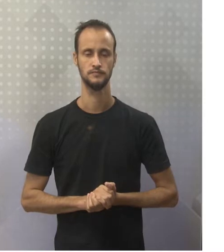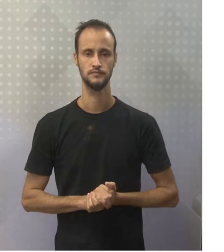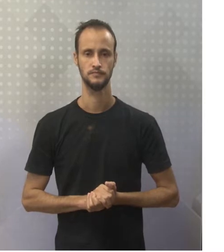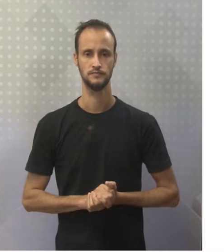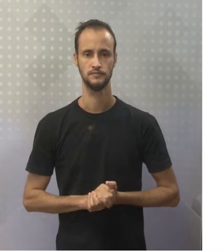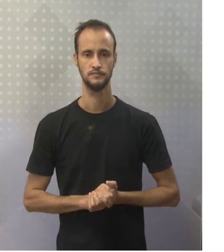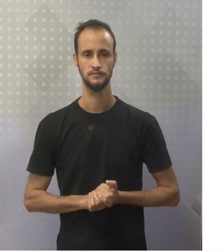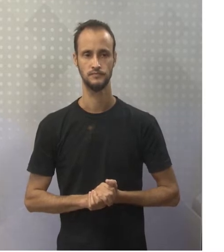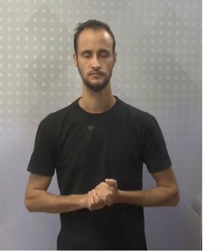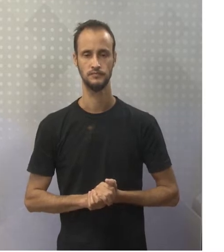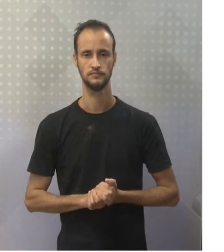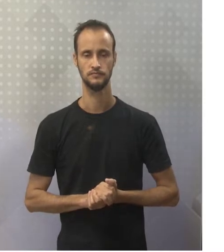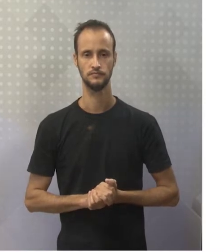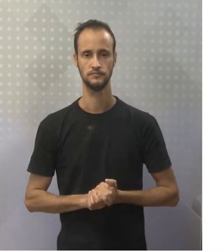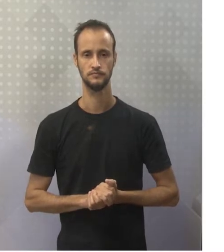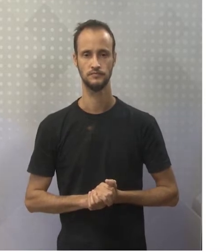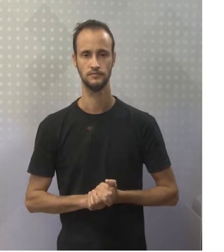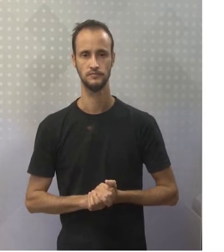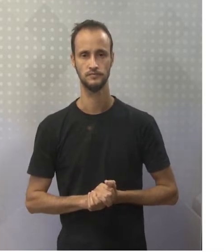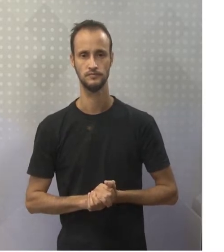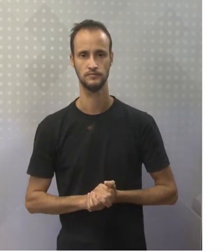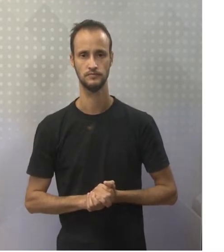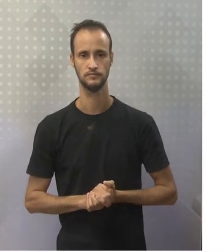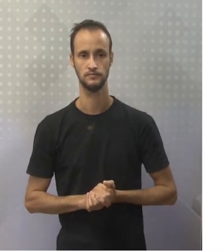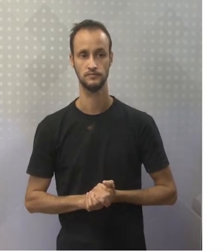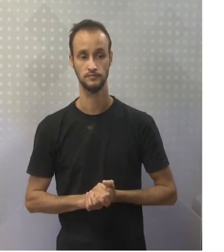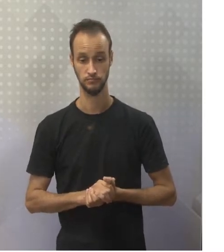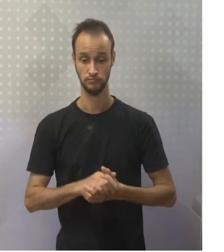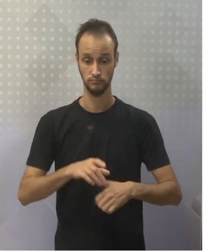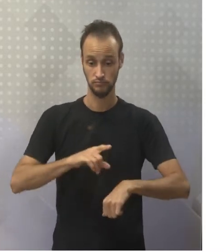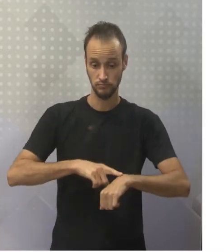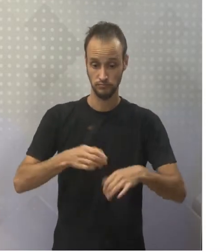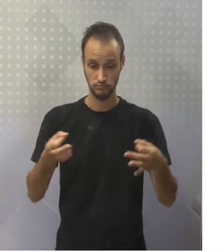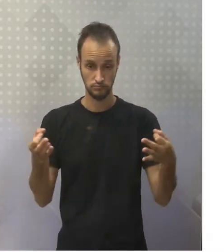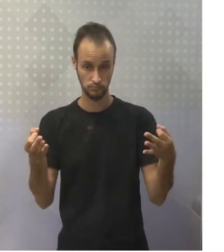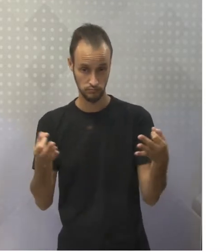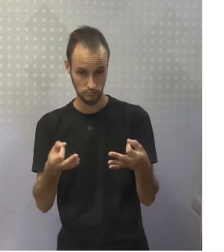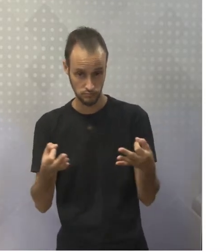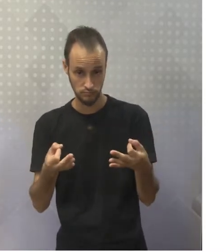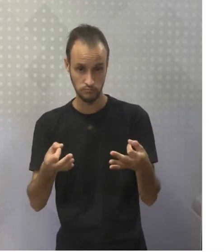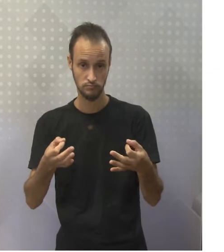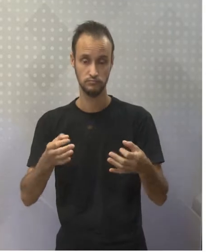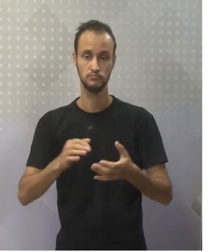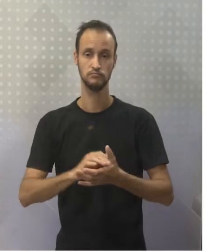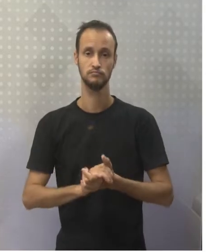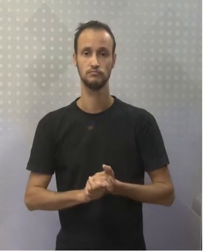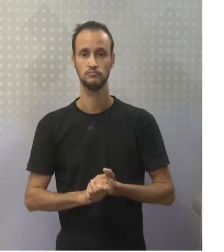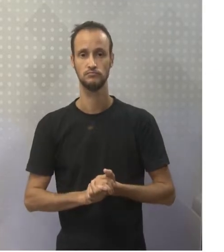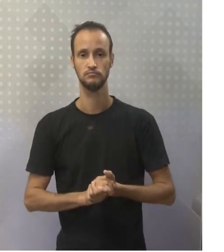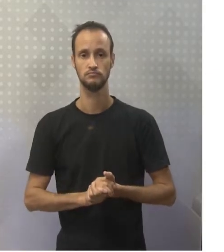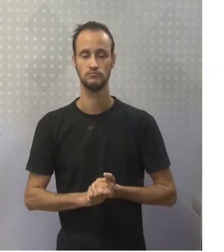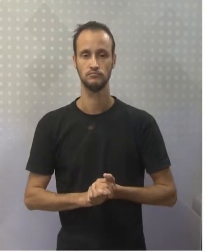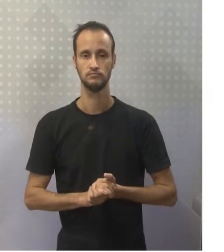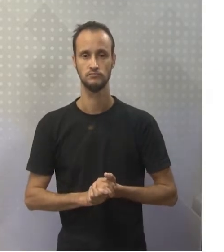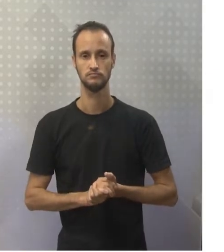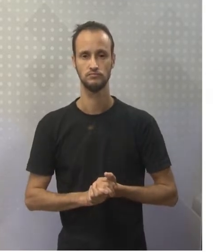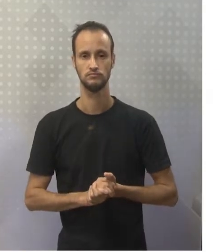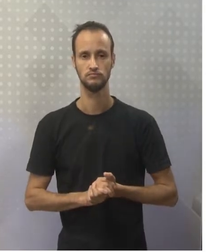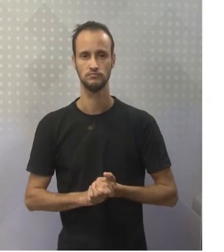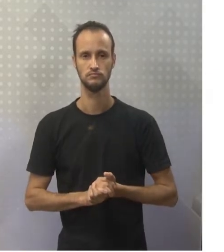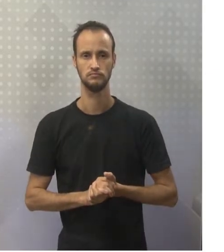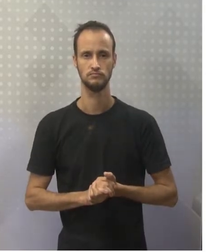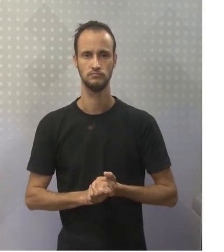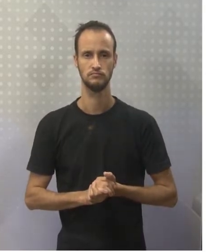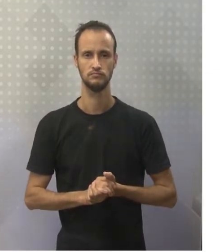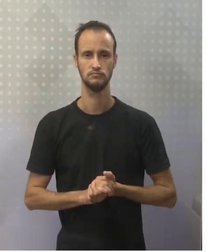Present perfect. Other people. Present perfeito com as demais pessoas. Então, quando eu falo em demais pessoas, eu falo de